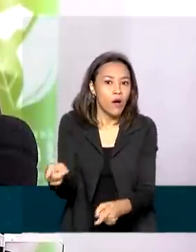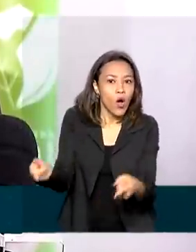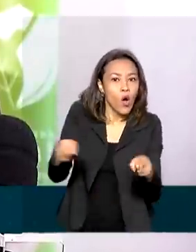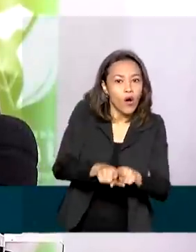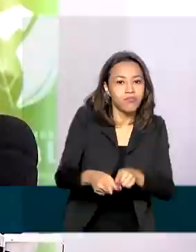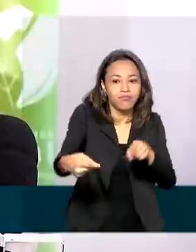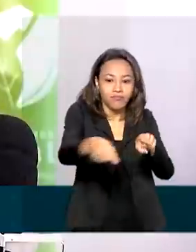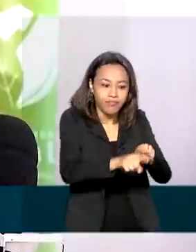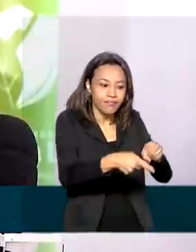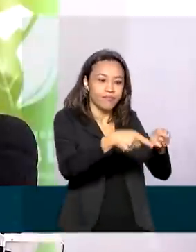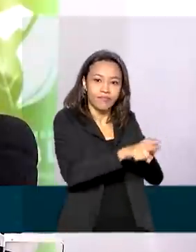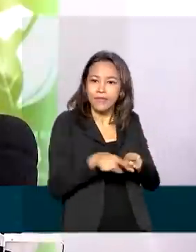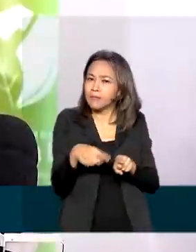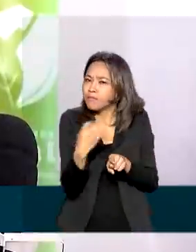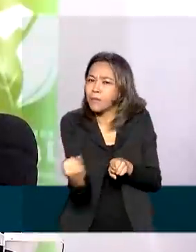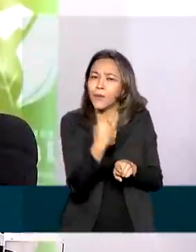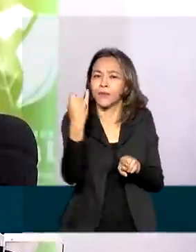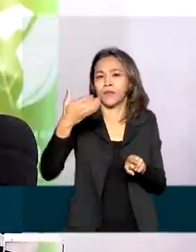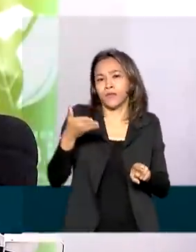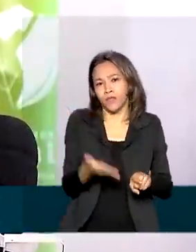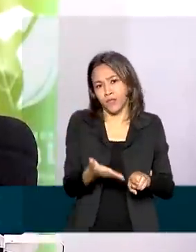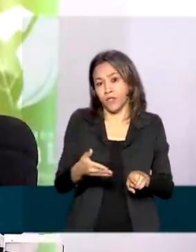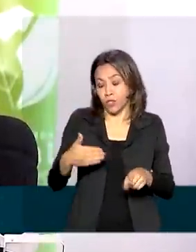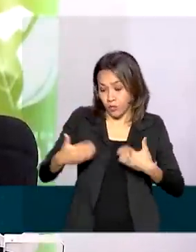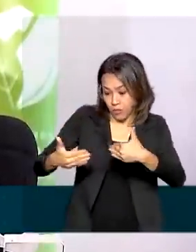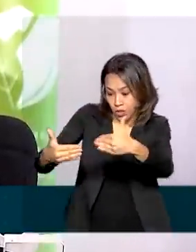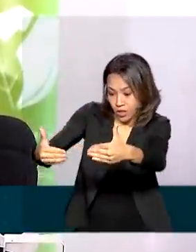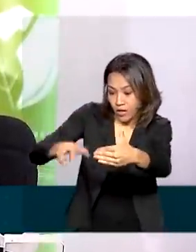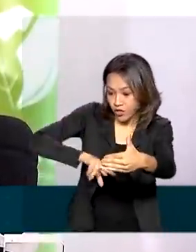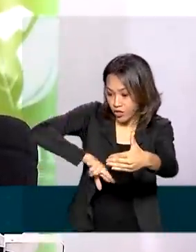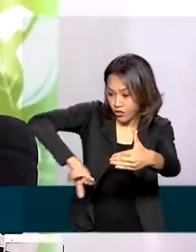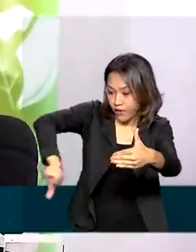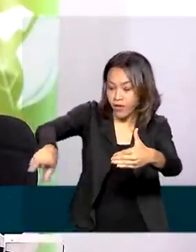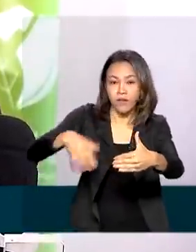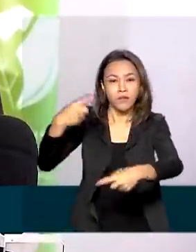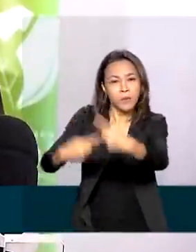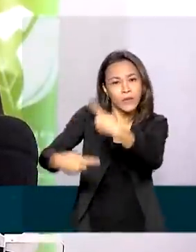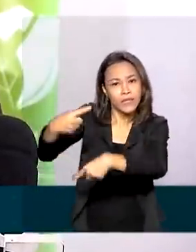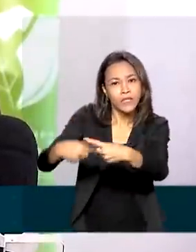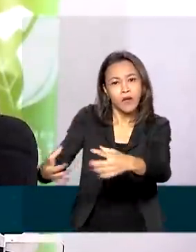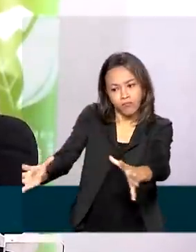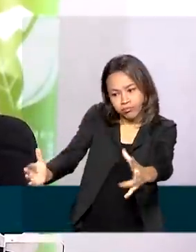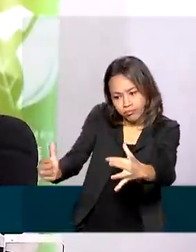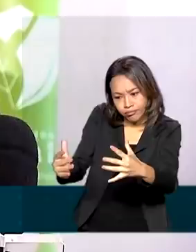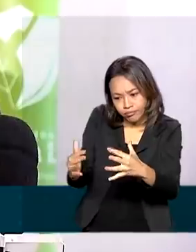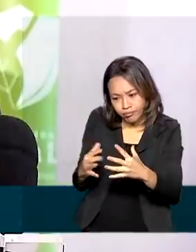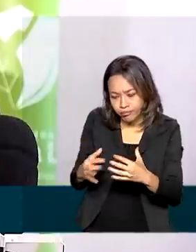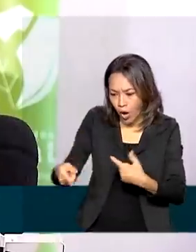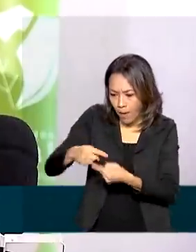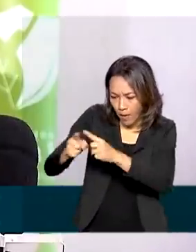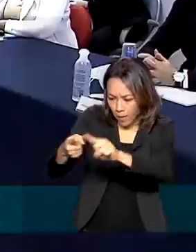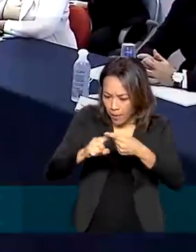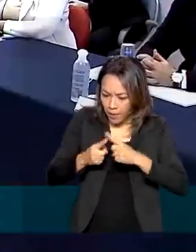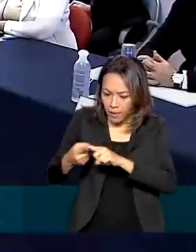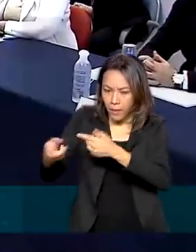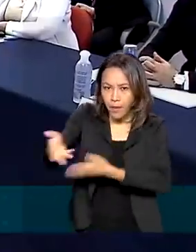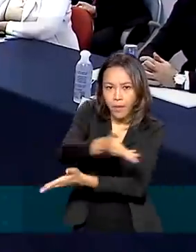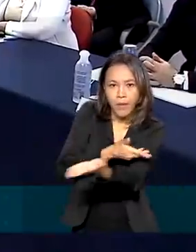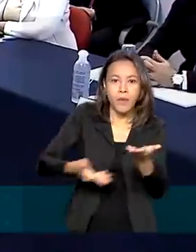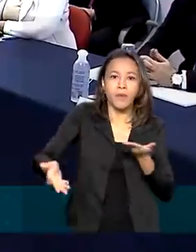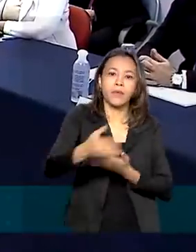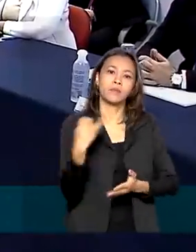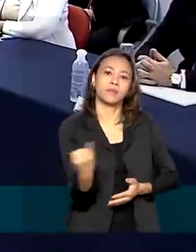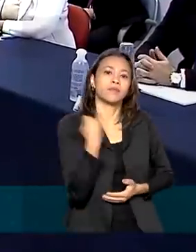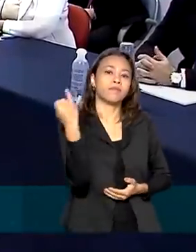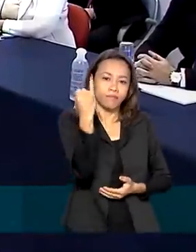ministérios que têm diferentes políticas voltadas para a Amazônia, trabalhem em sinergia, um auxiliando o outro. O vice